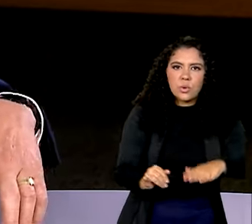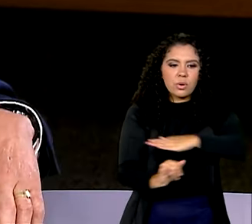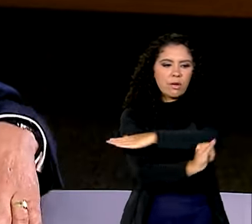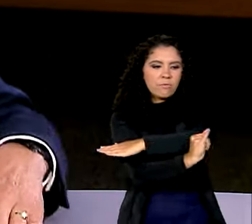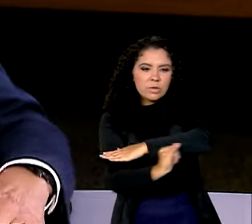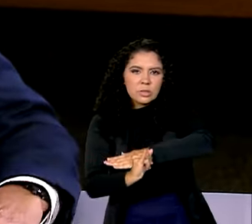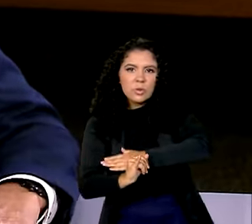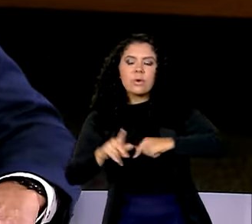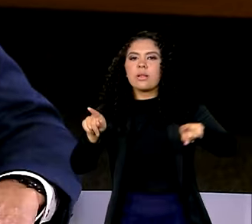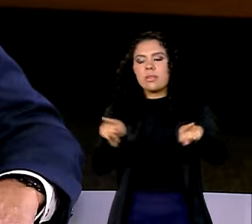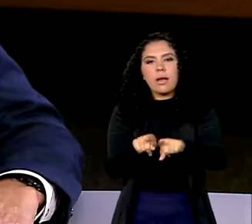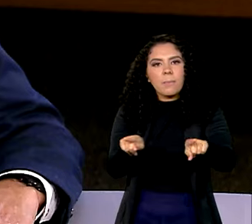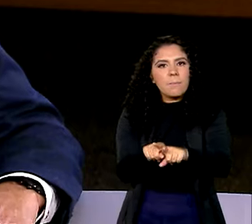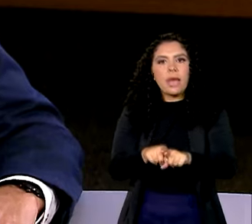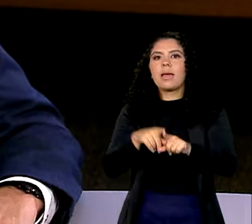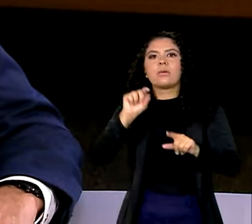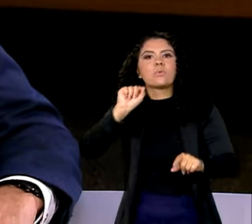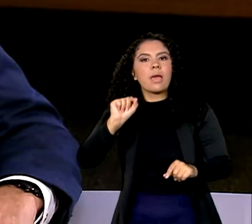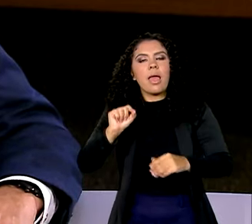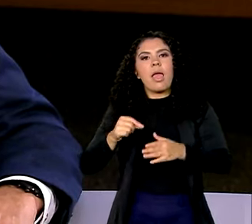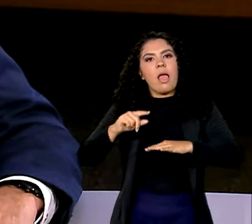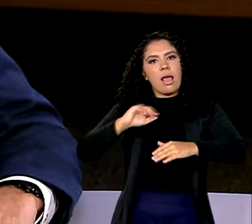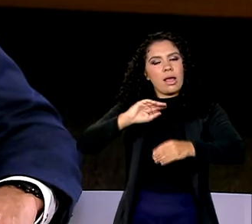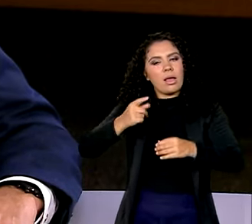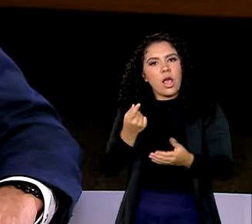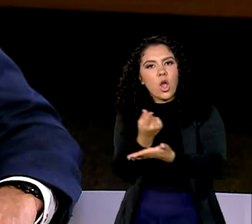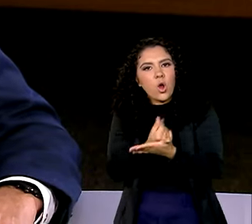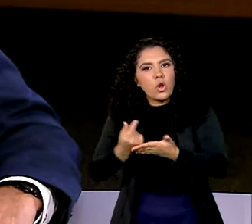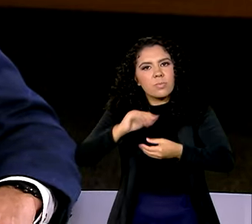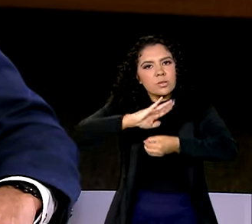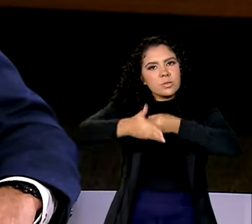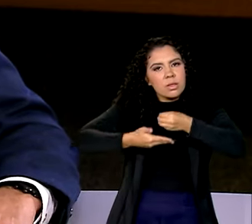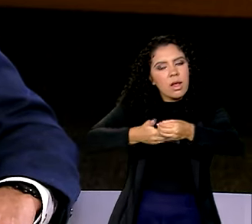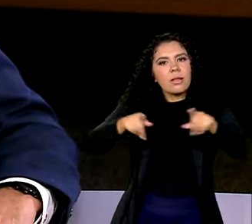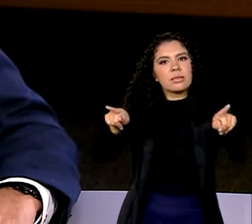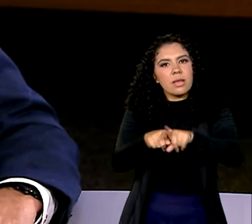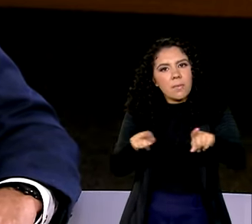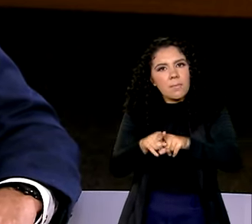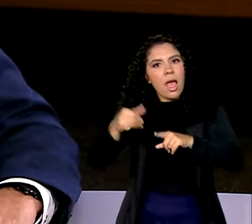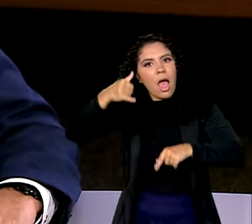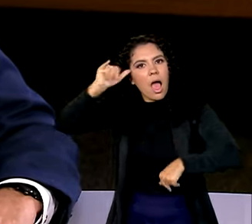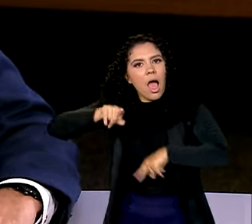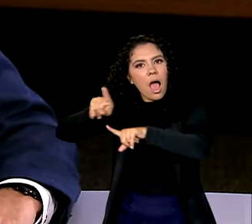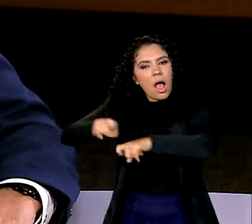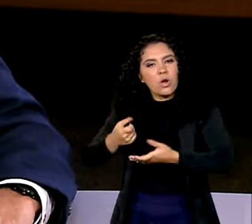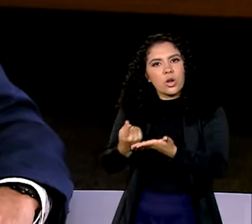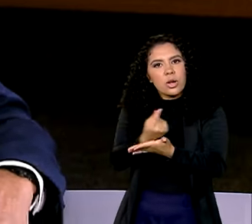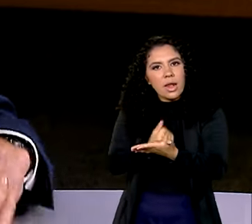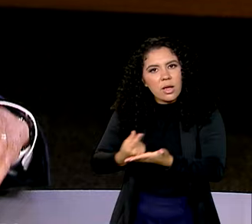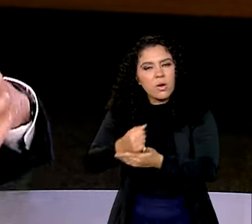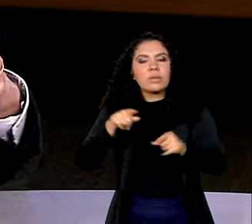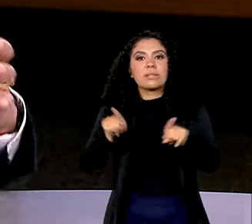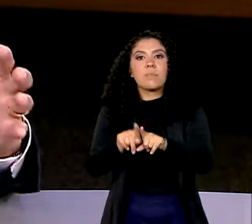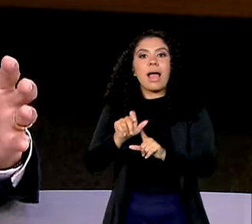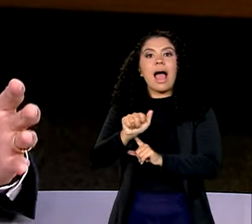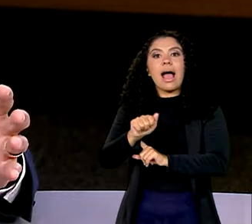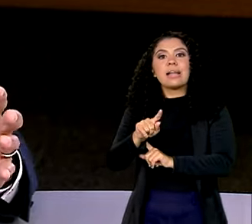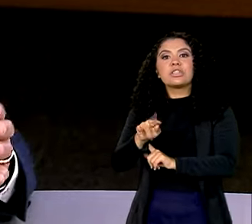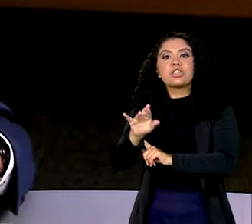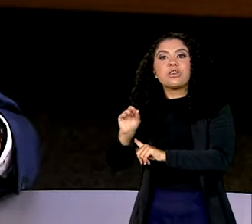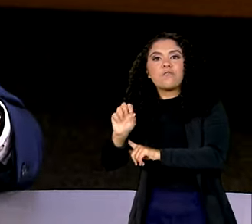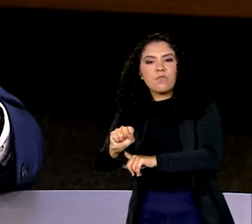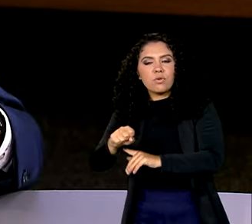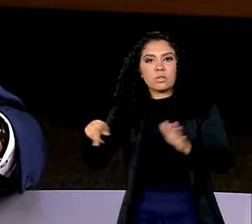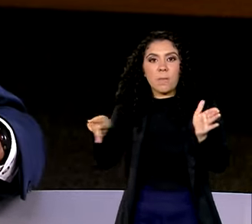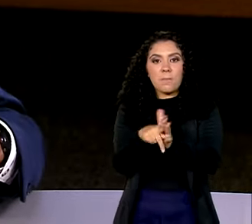sejam elas de bioeconomia, de agronegócio, de ativos da floresta. Então, tudo o que